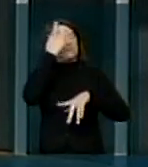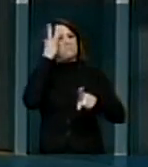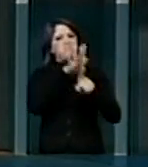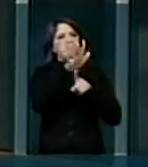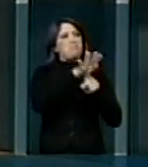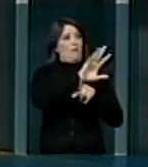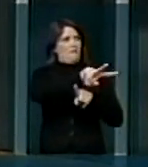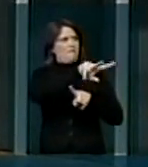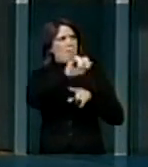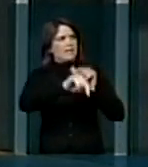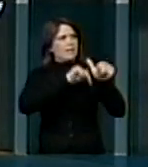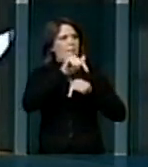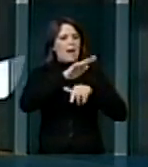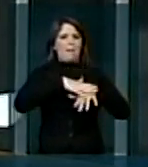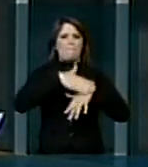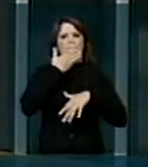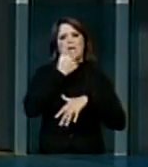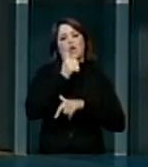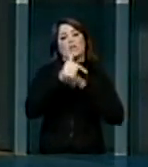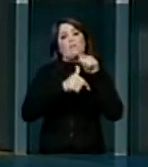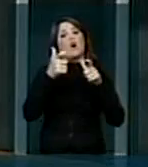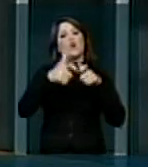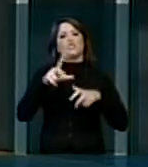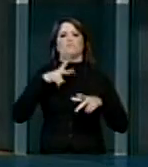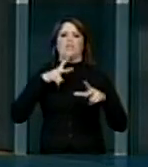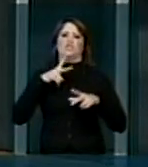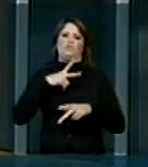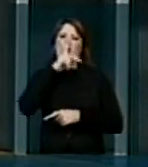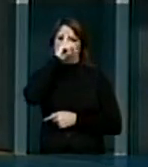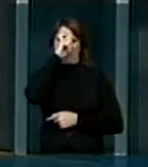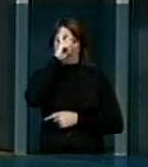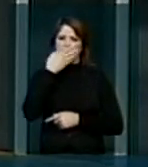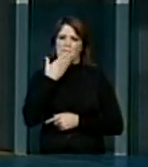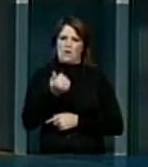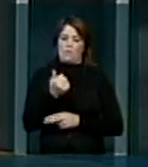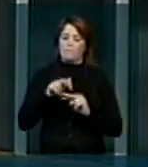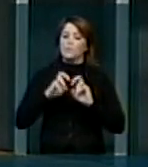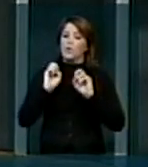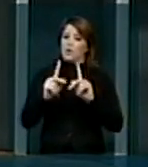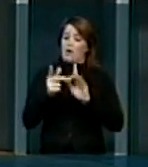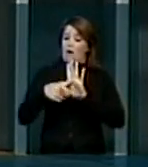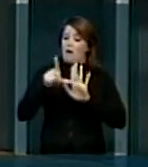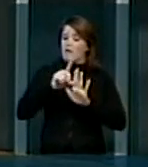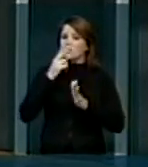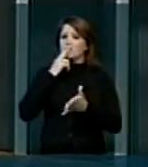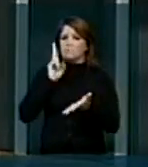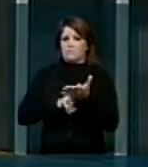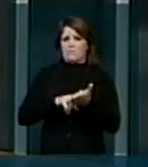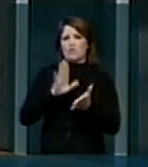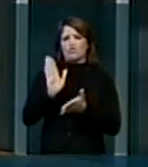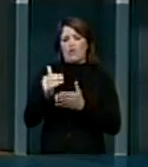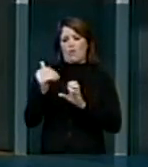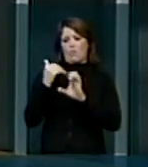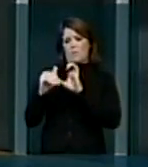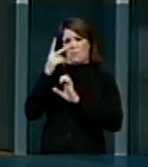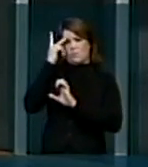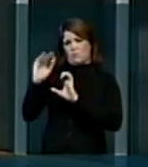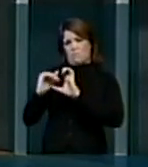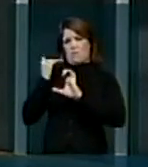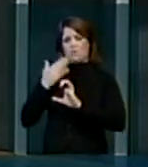atrativa. Pois bem, senhores deputados, antes mesmo de eu receber esse e-mail,